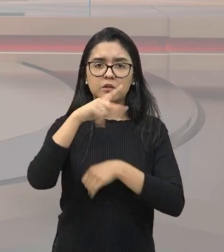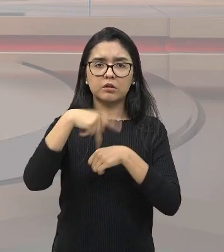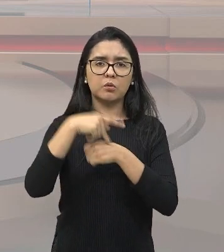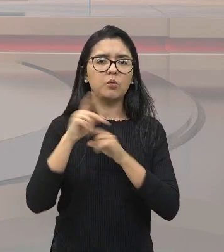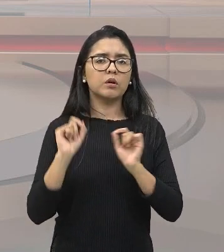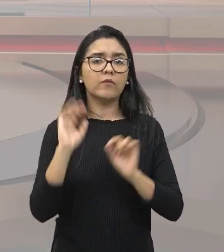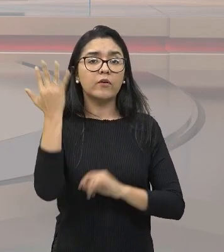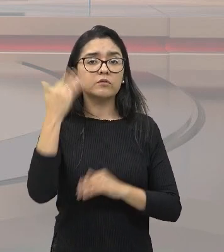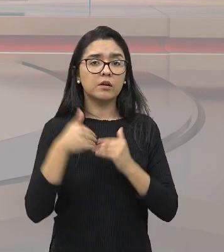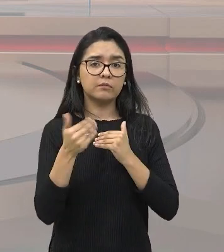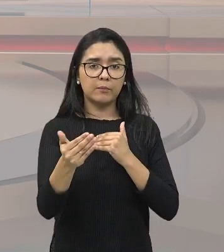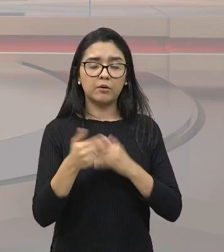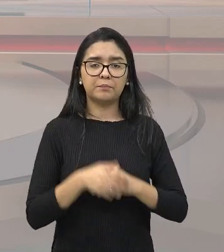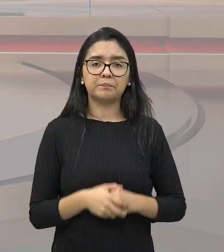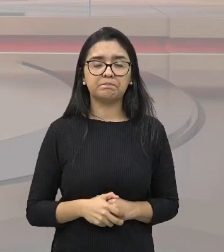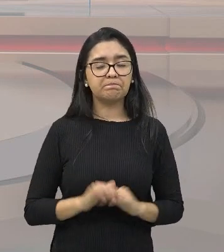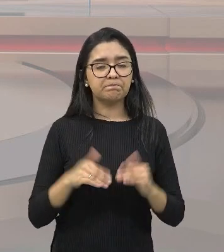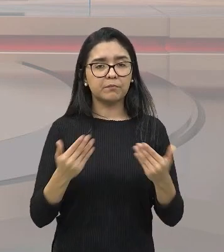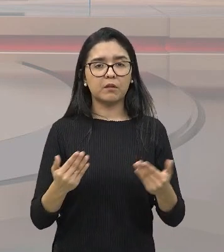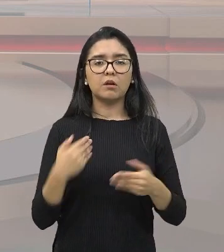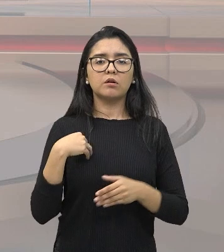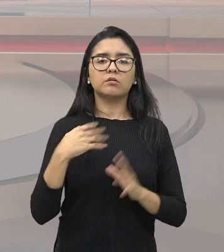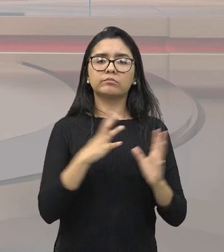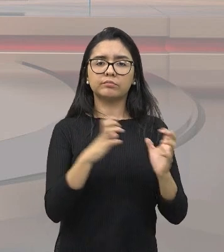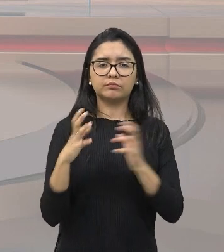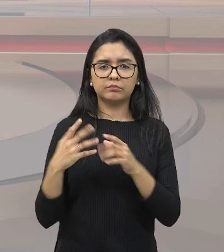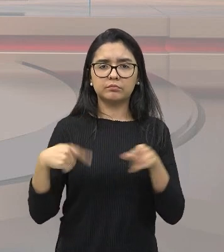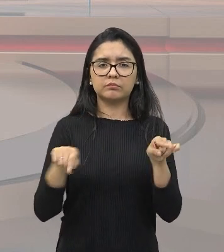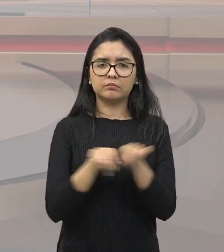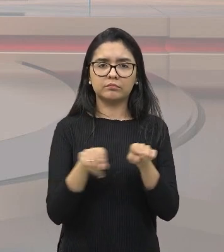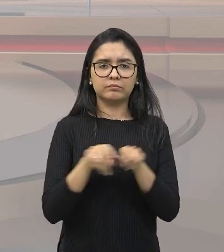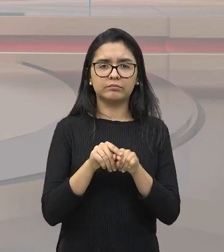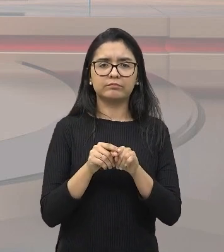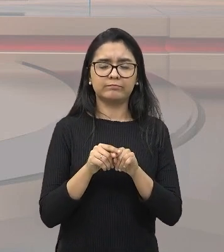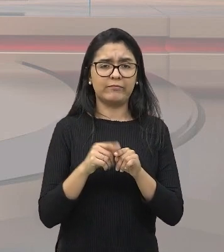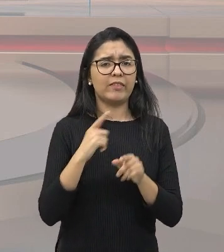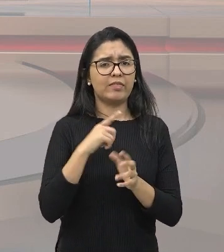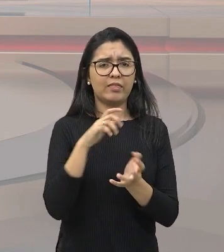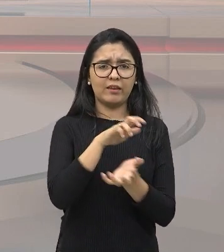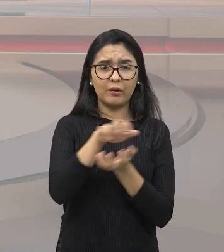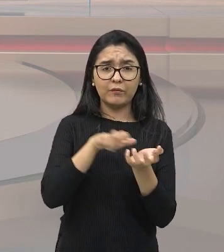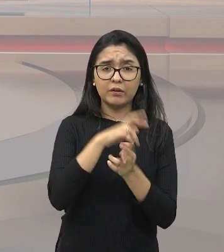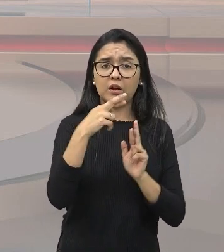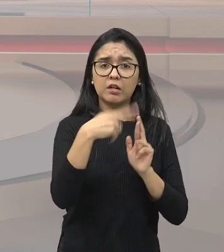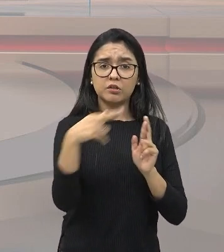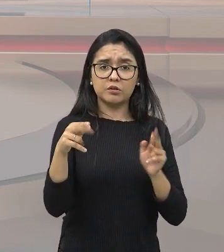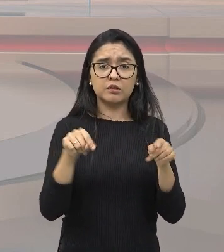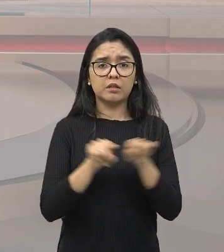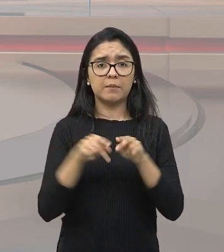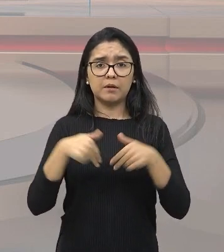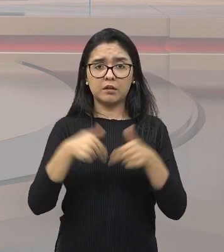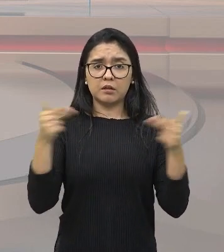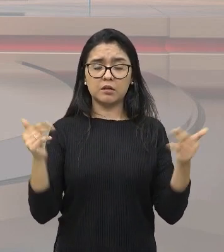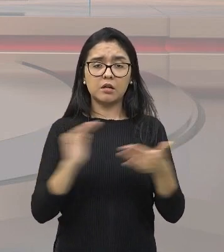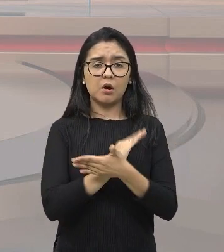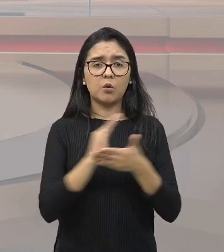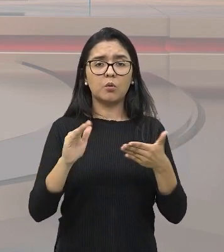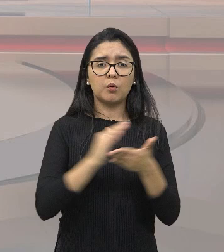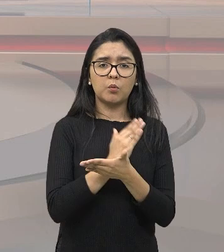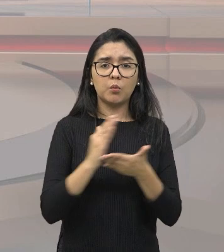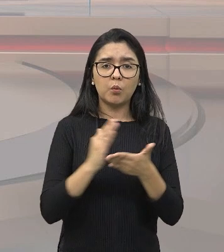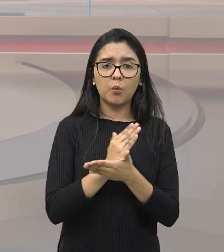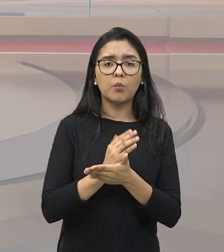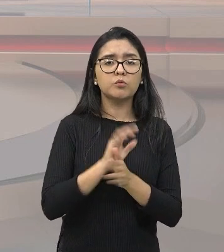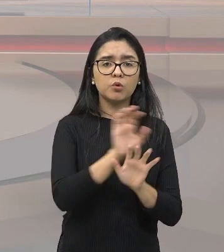a partir deles? O nacionalismo exacerbado também gerou conflitos religiosos e étnicos em algumas regiões da